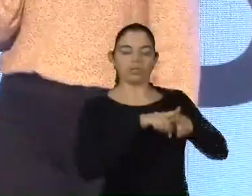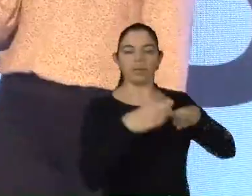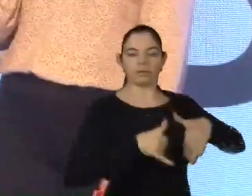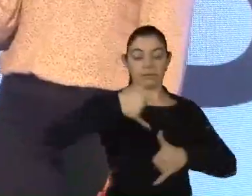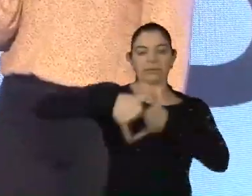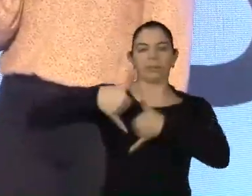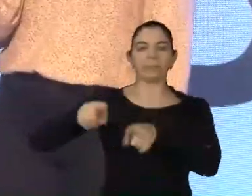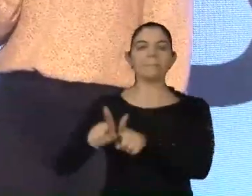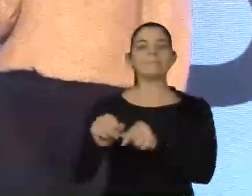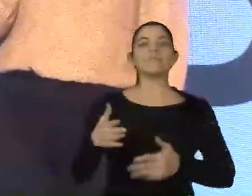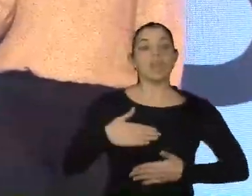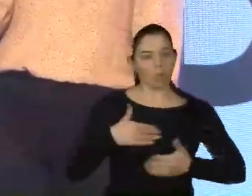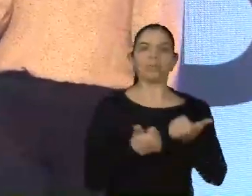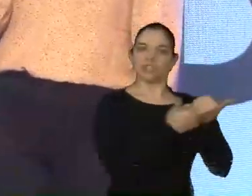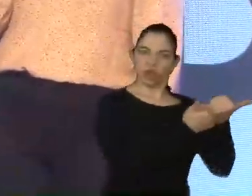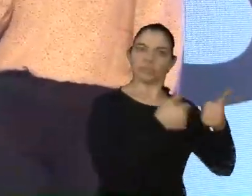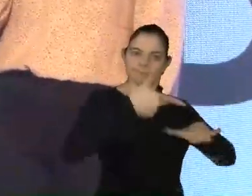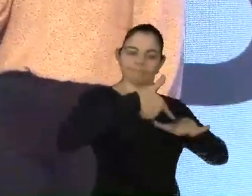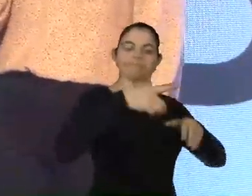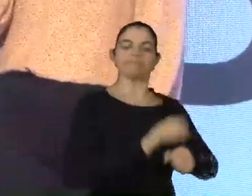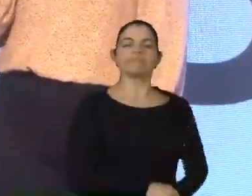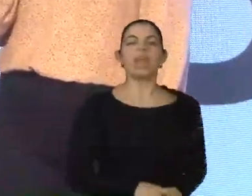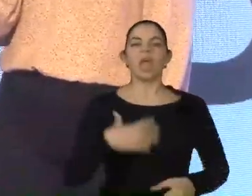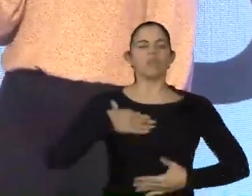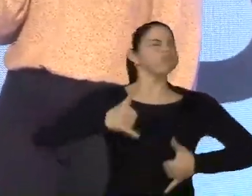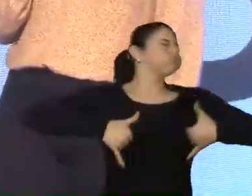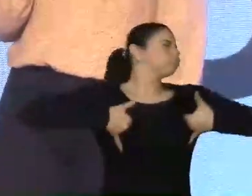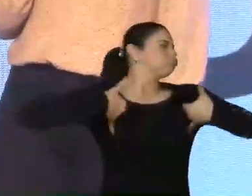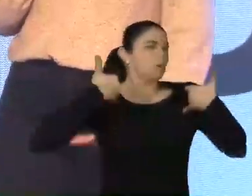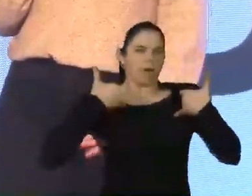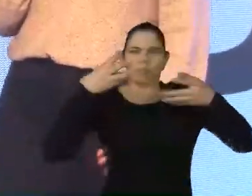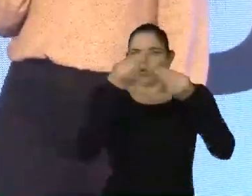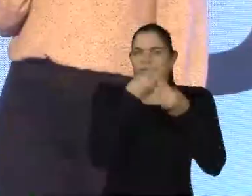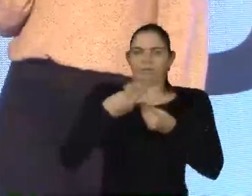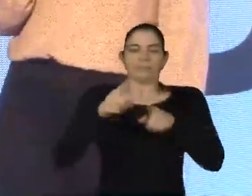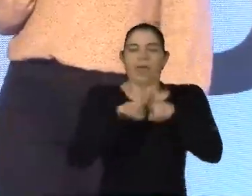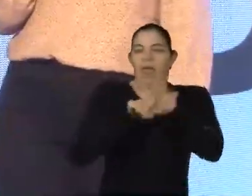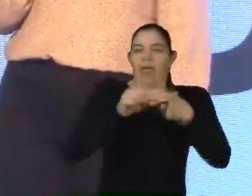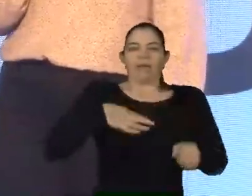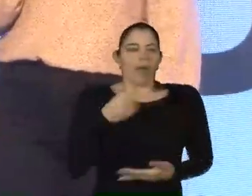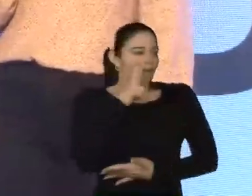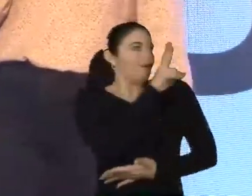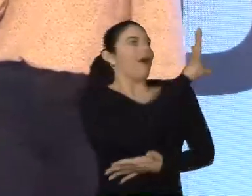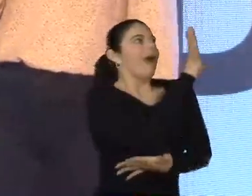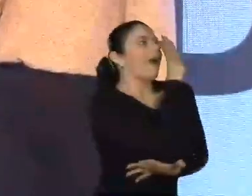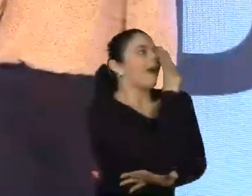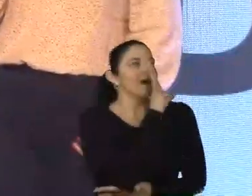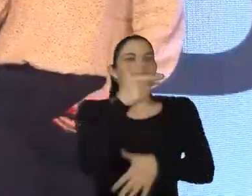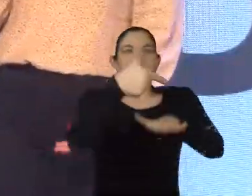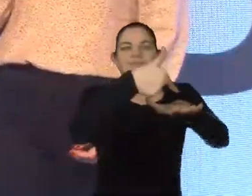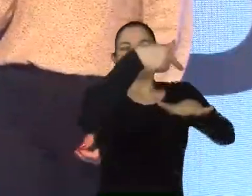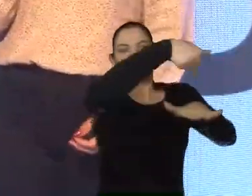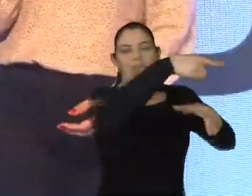sou uma das sócias e tenho muito, muito orgulho de a gente ter implantado esse projeto na Espaço Laser.